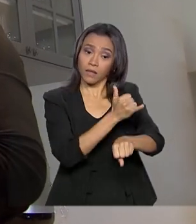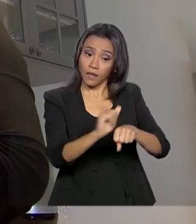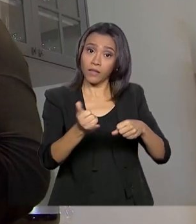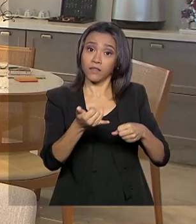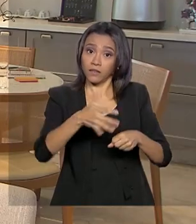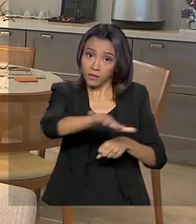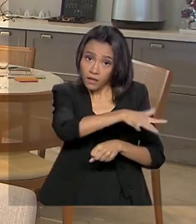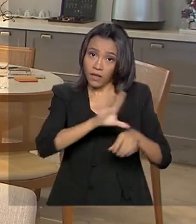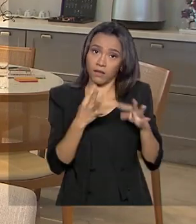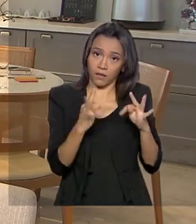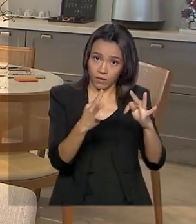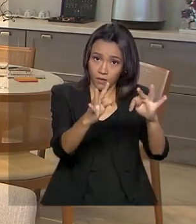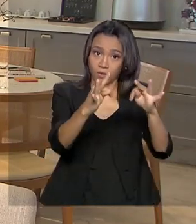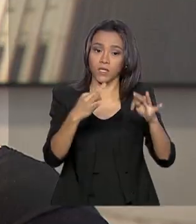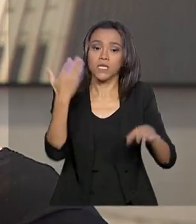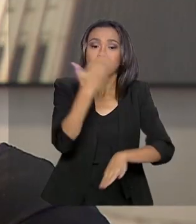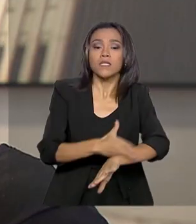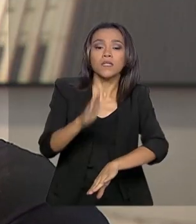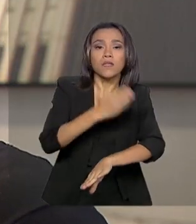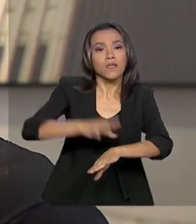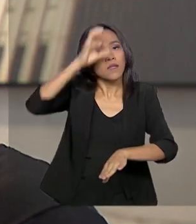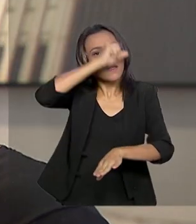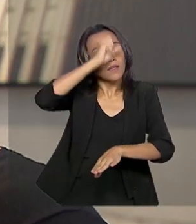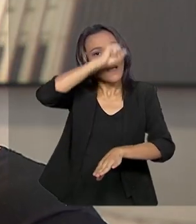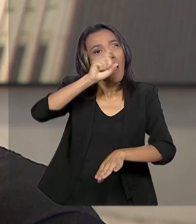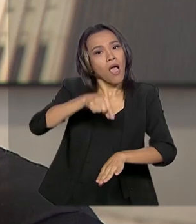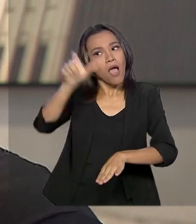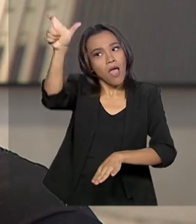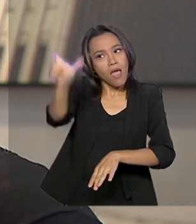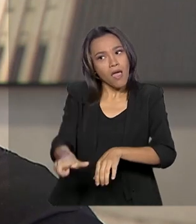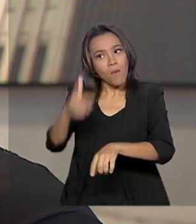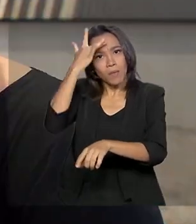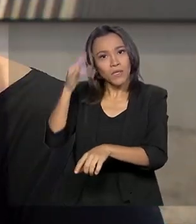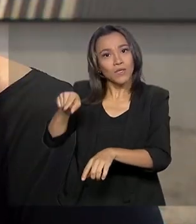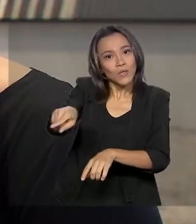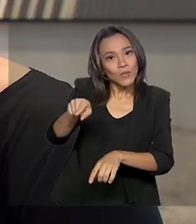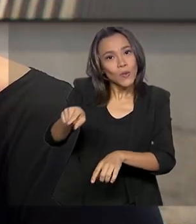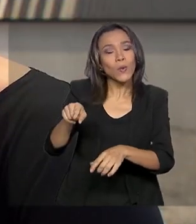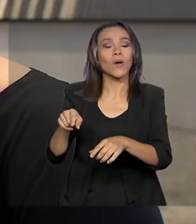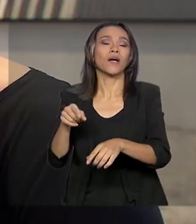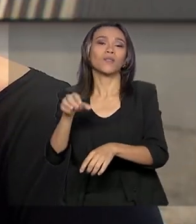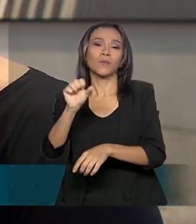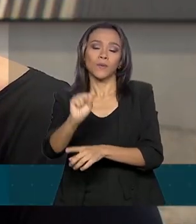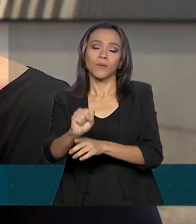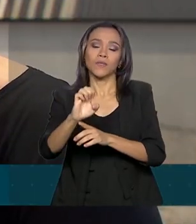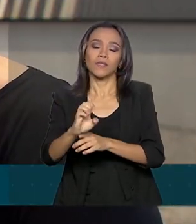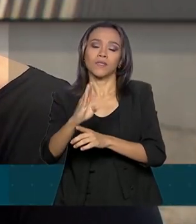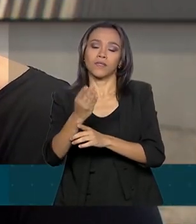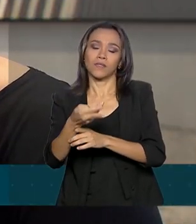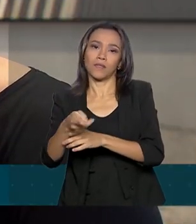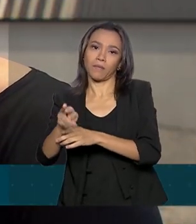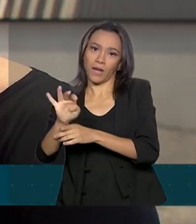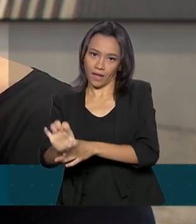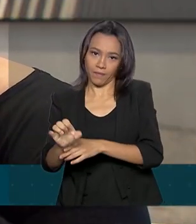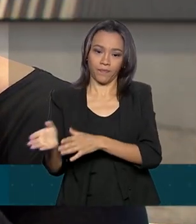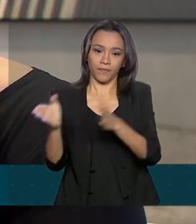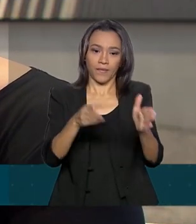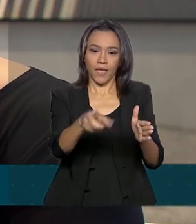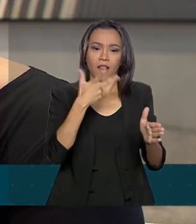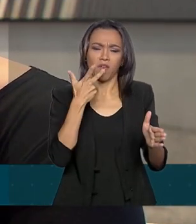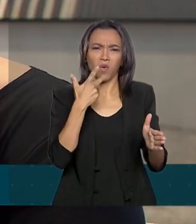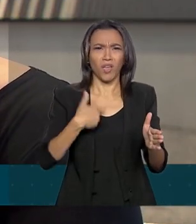profissional. A capacitação foi dada por um agente de inovação do Sebrae. Eu estava perdida. E aí as